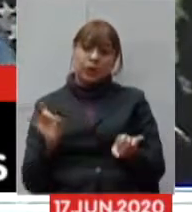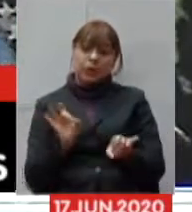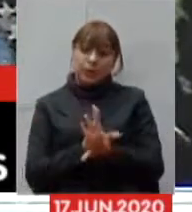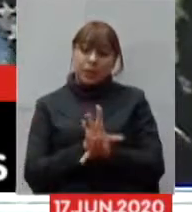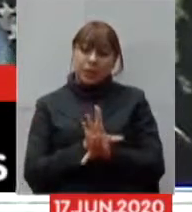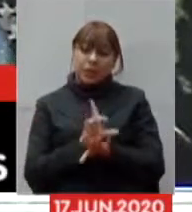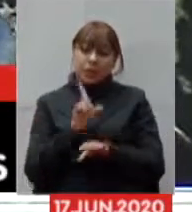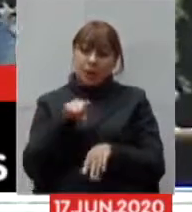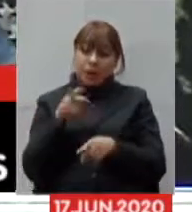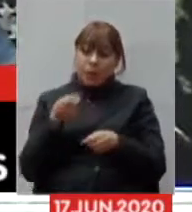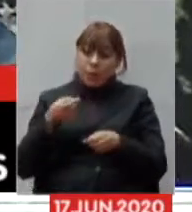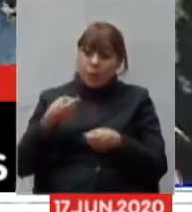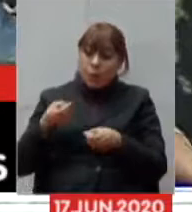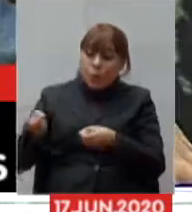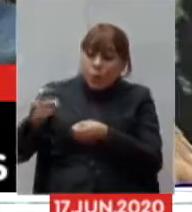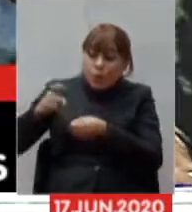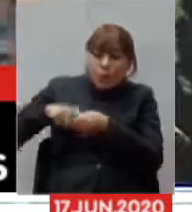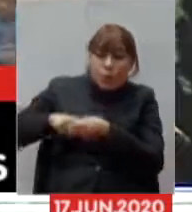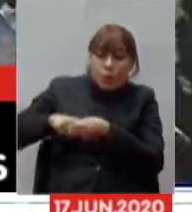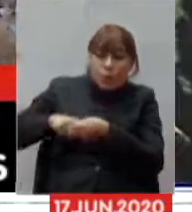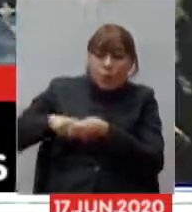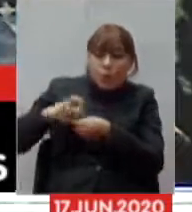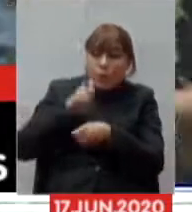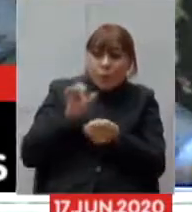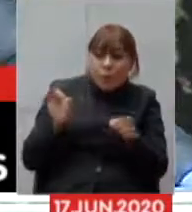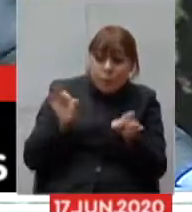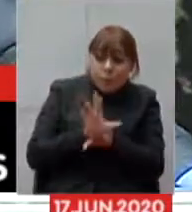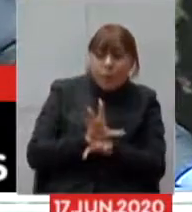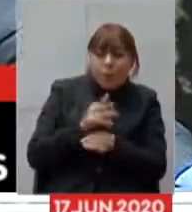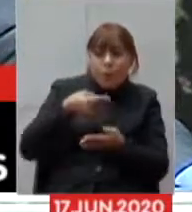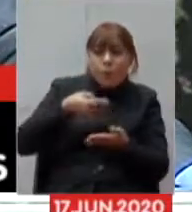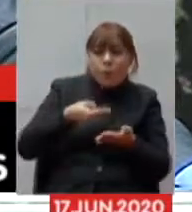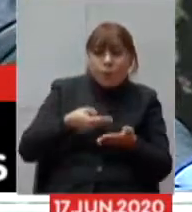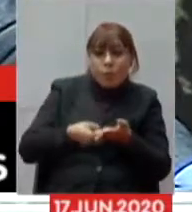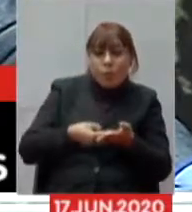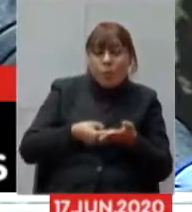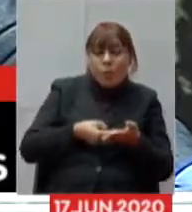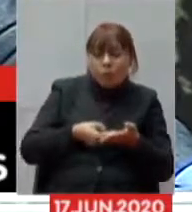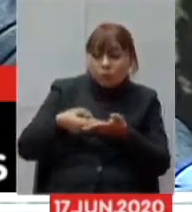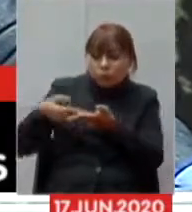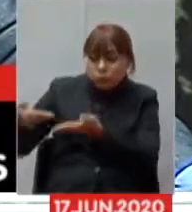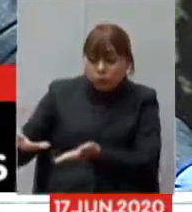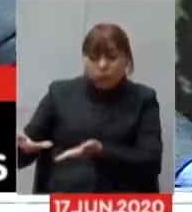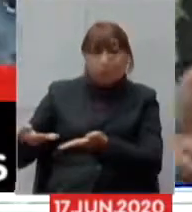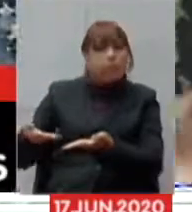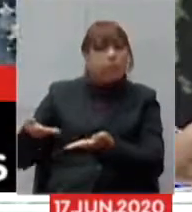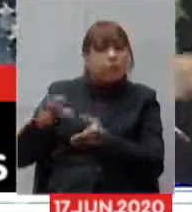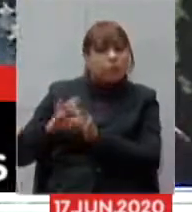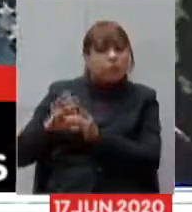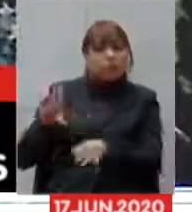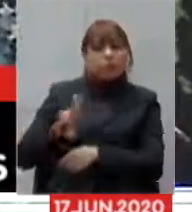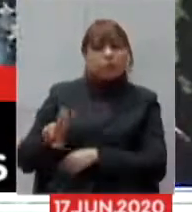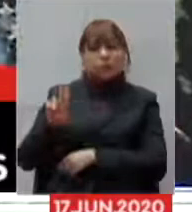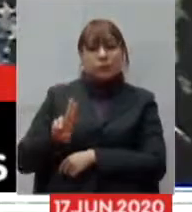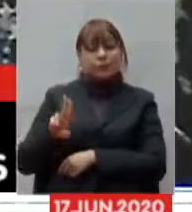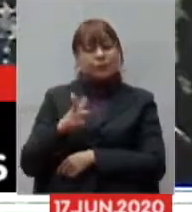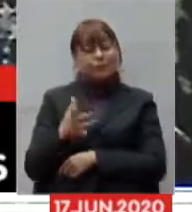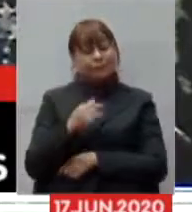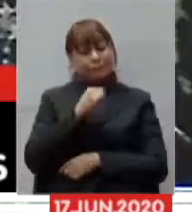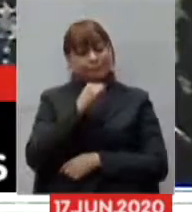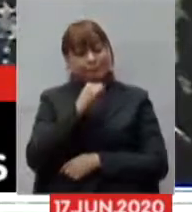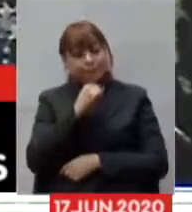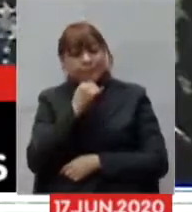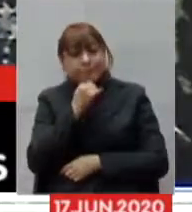convênio para concluir esses leitos colocá-los à disposição e infelizmente ainda